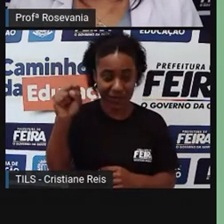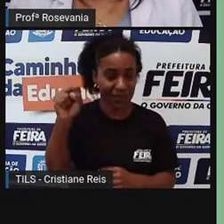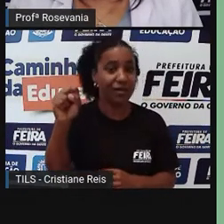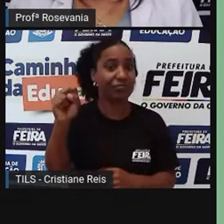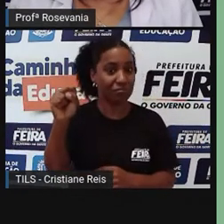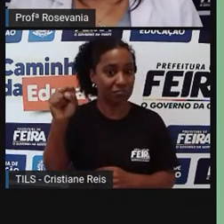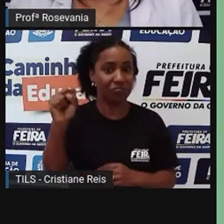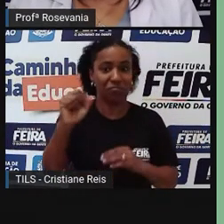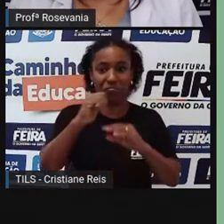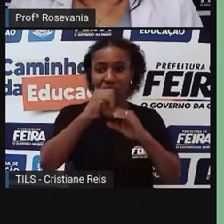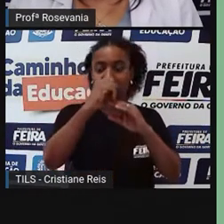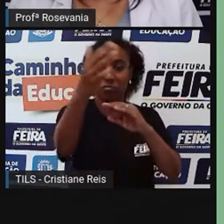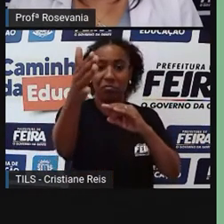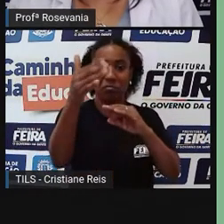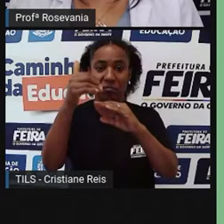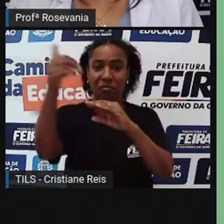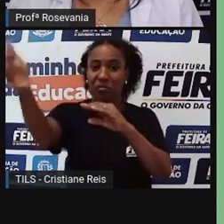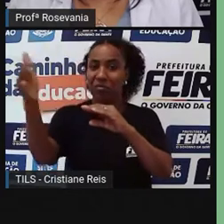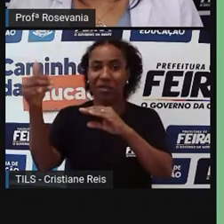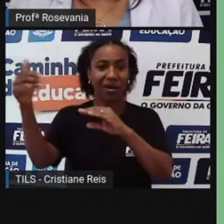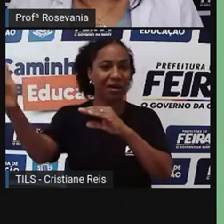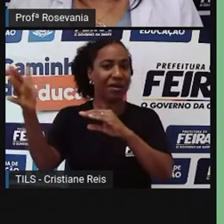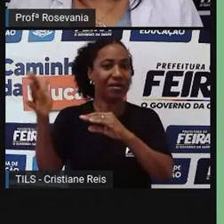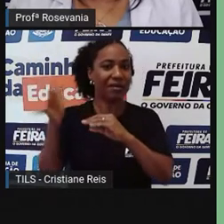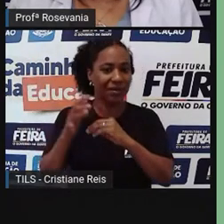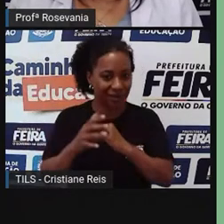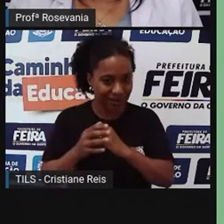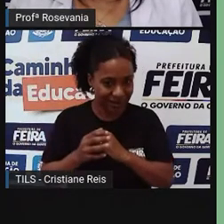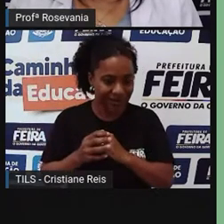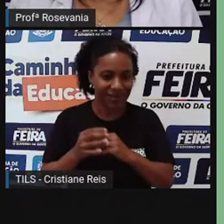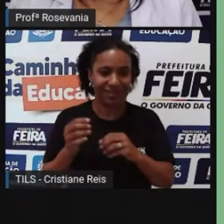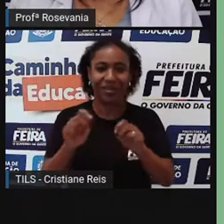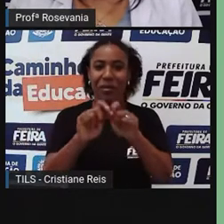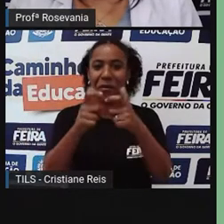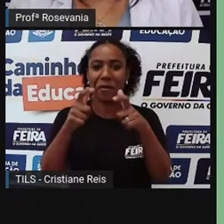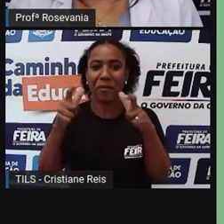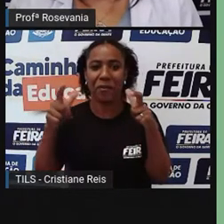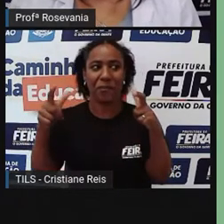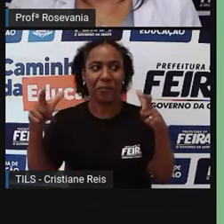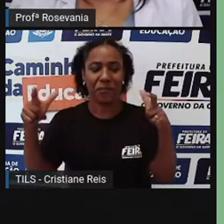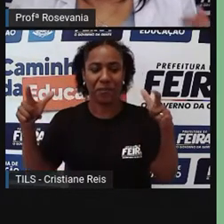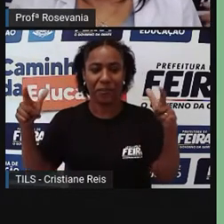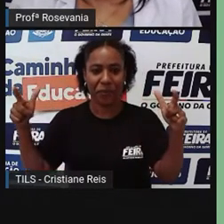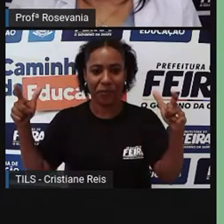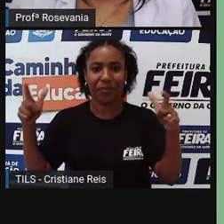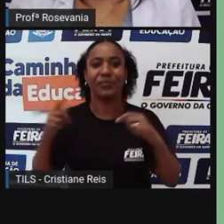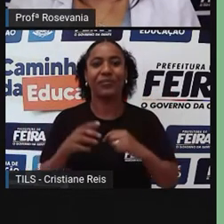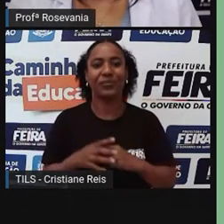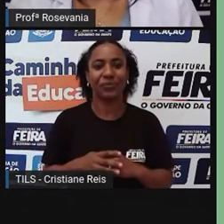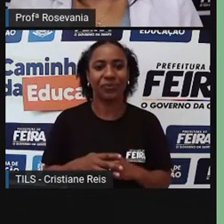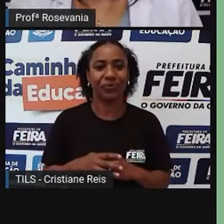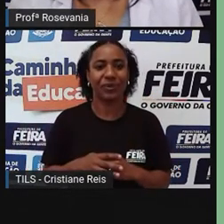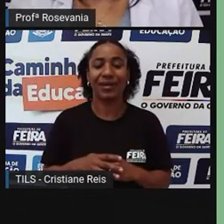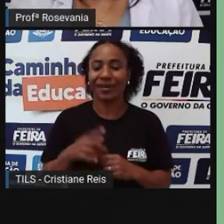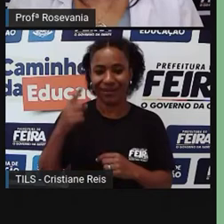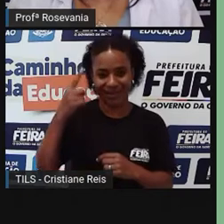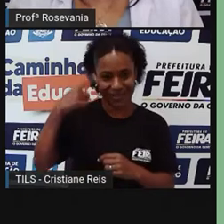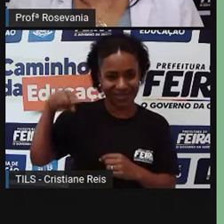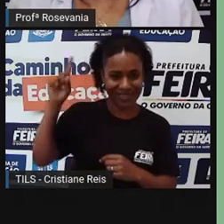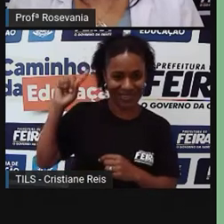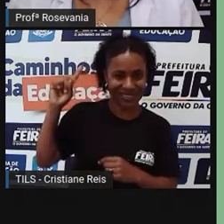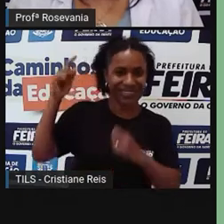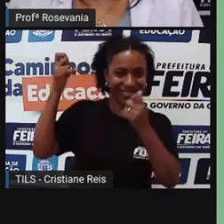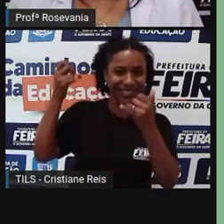do anel de contorno, criando uma outra característica da gente, né, que eu já testei em outra aula,